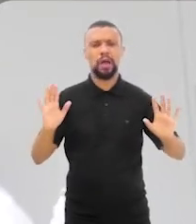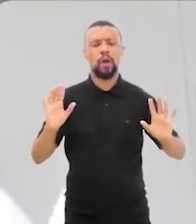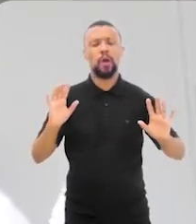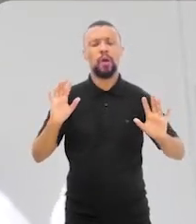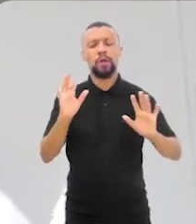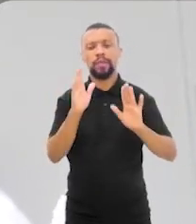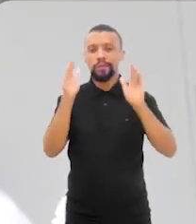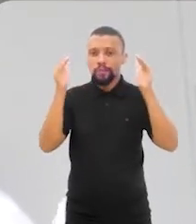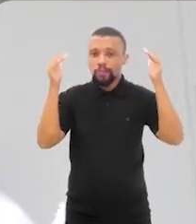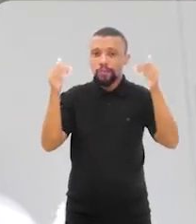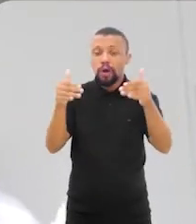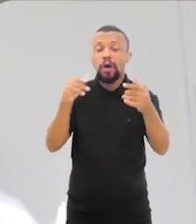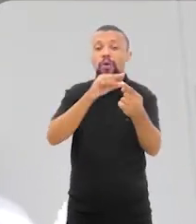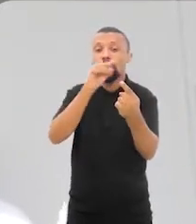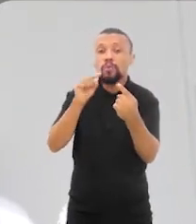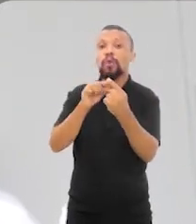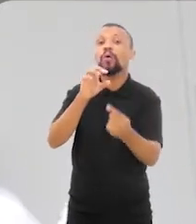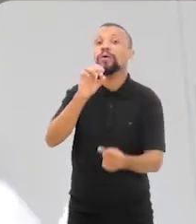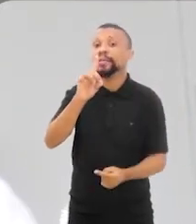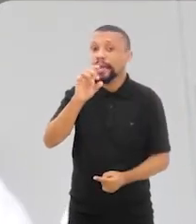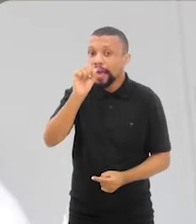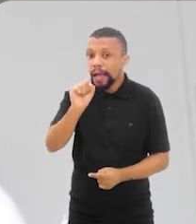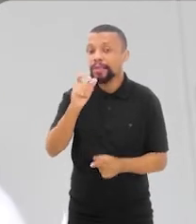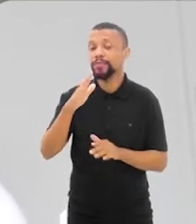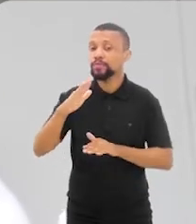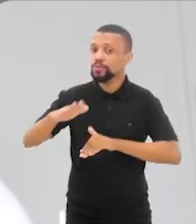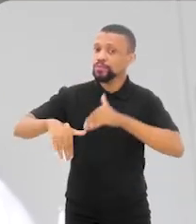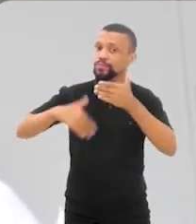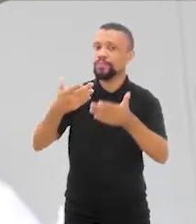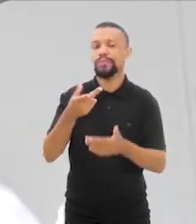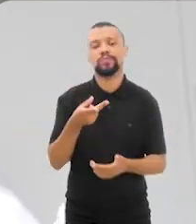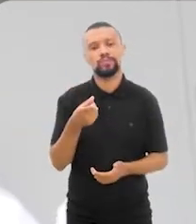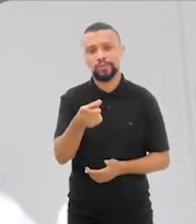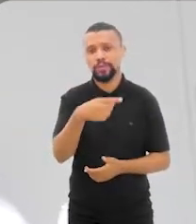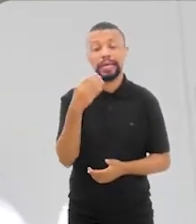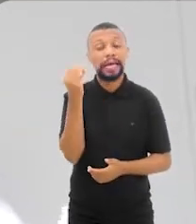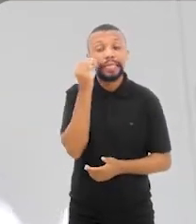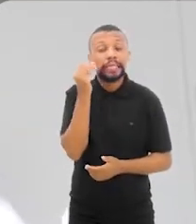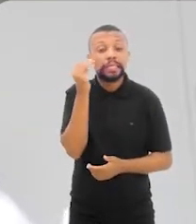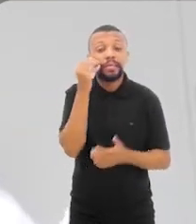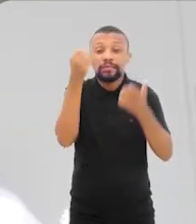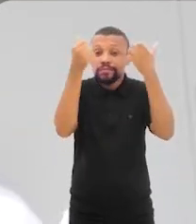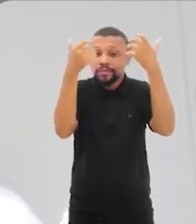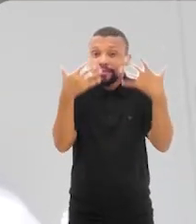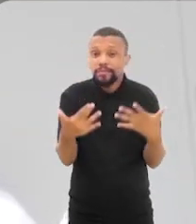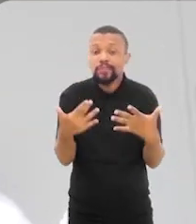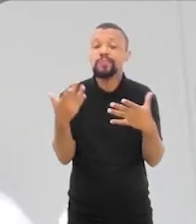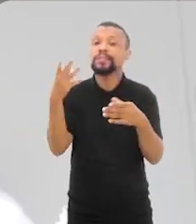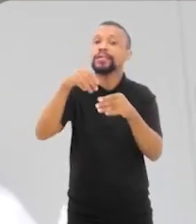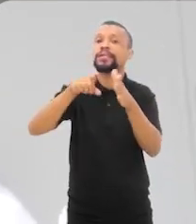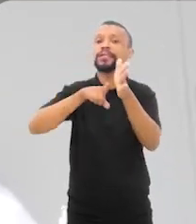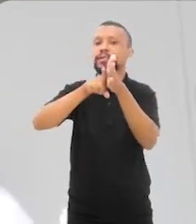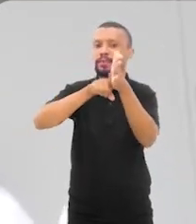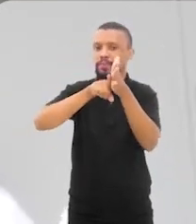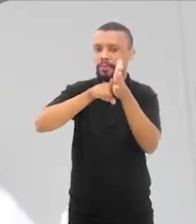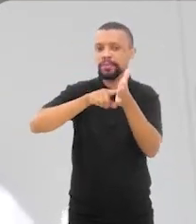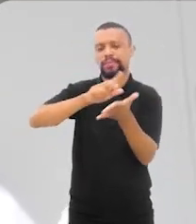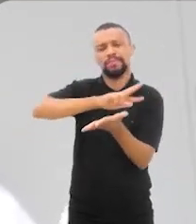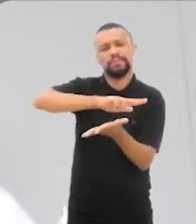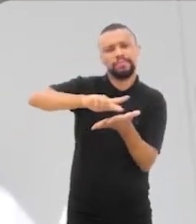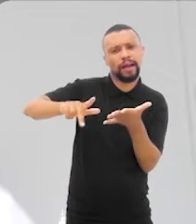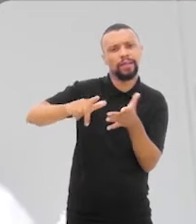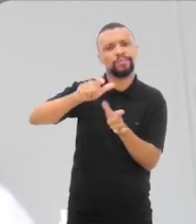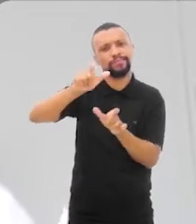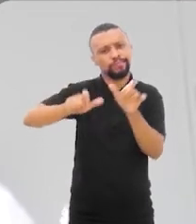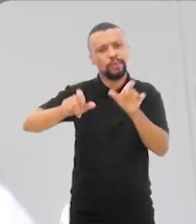de fato, fazer lá o que diz o Objetivo 17, Desenvolvimento Sustentável. E é isso que a gente está tentando fazer aí nessa